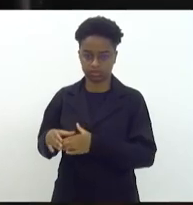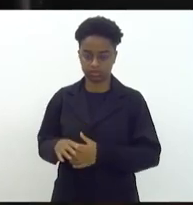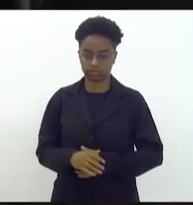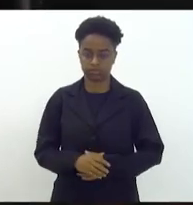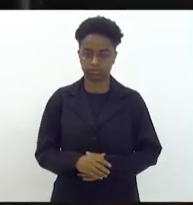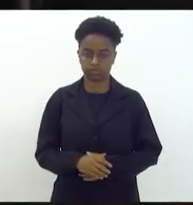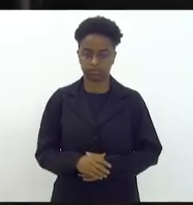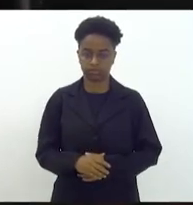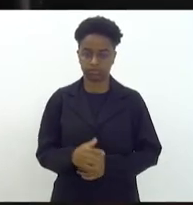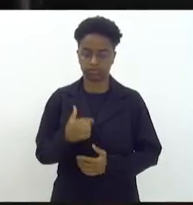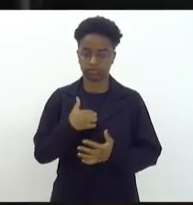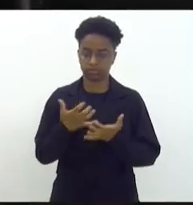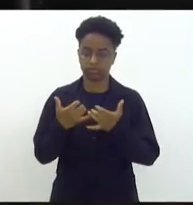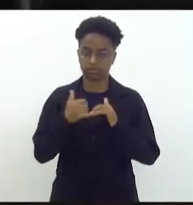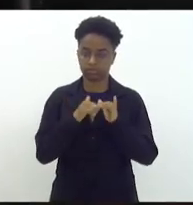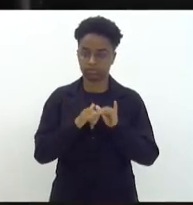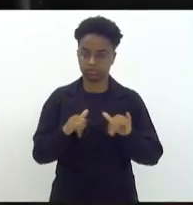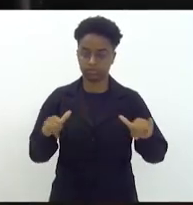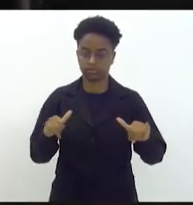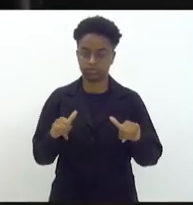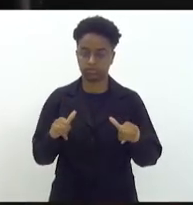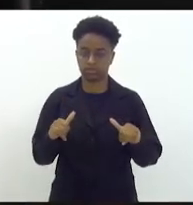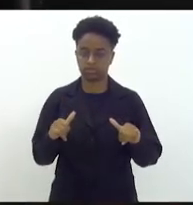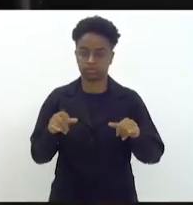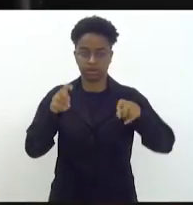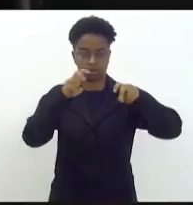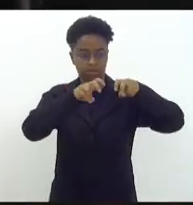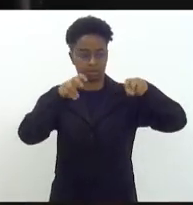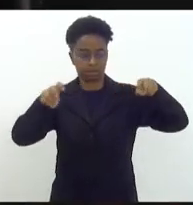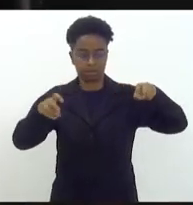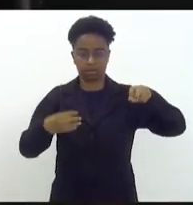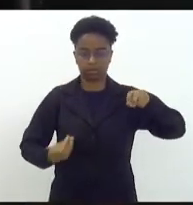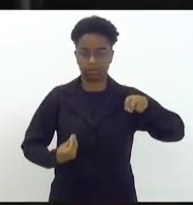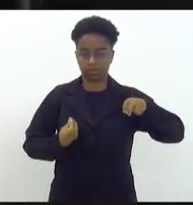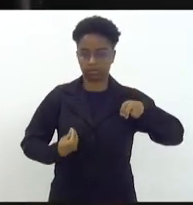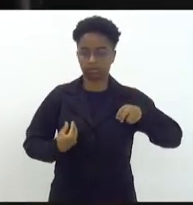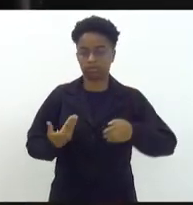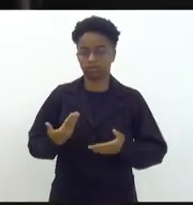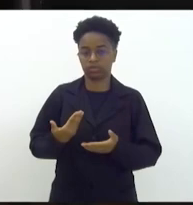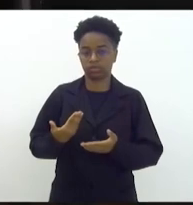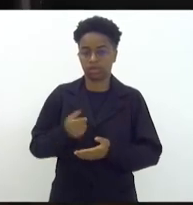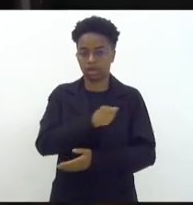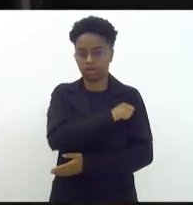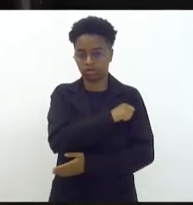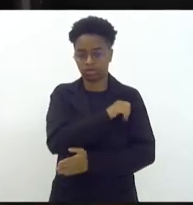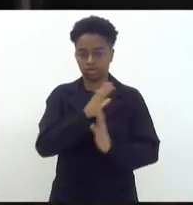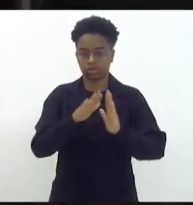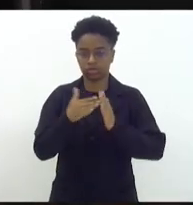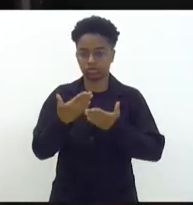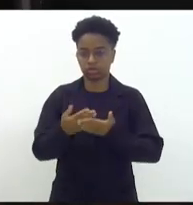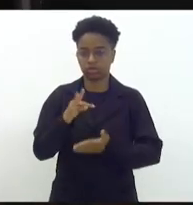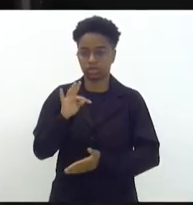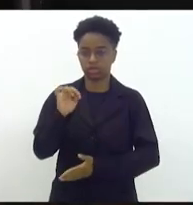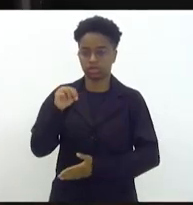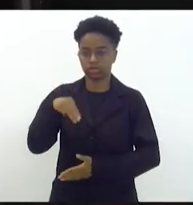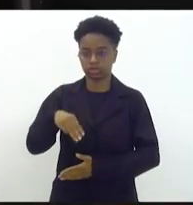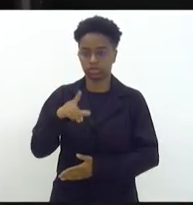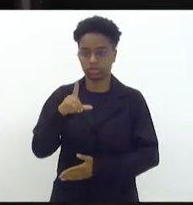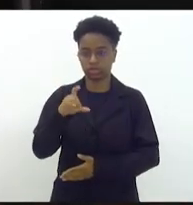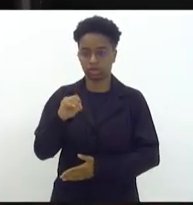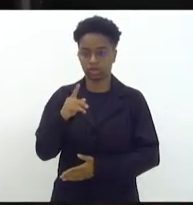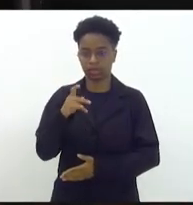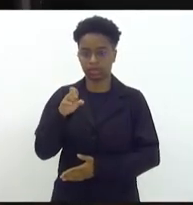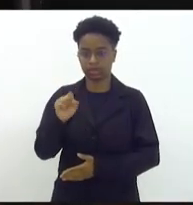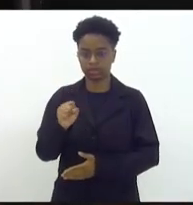Gostaria de anunciar nas galerias a presença dos estudantes do Colégio Estadual Tim Lopes. Sejam muito bem